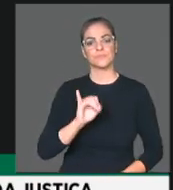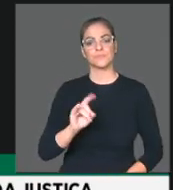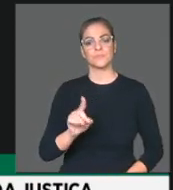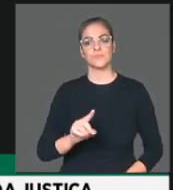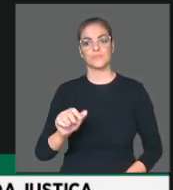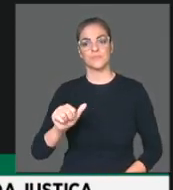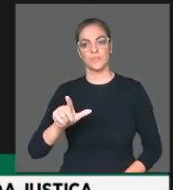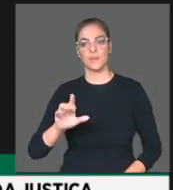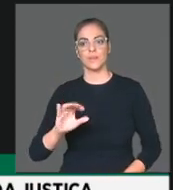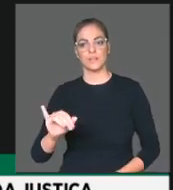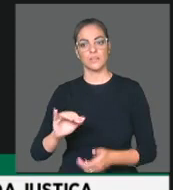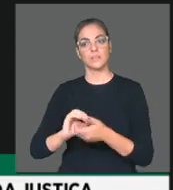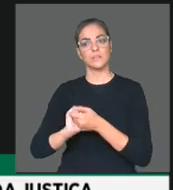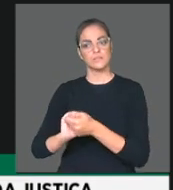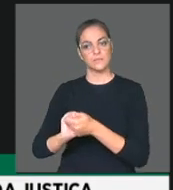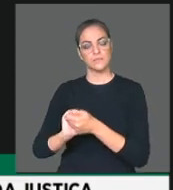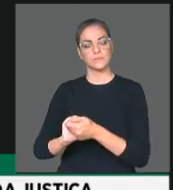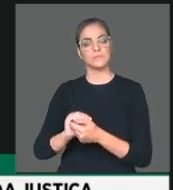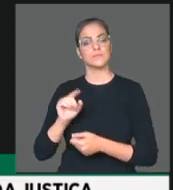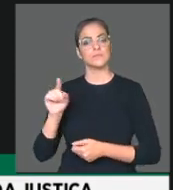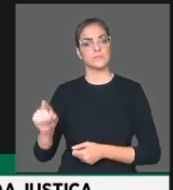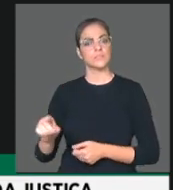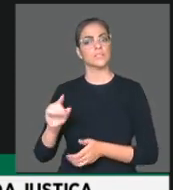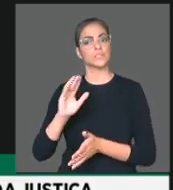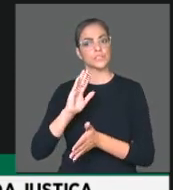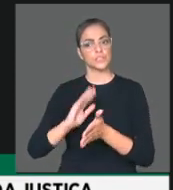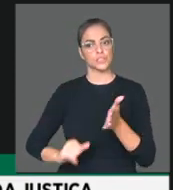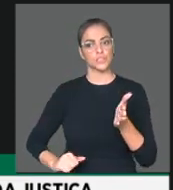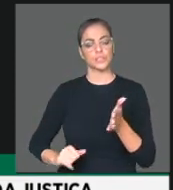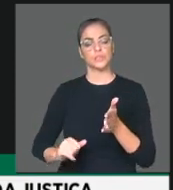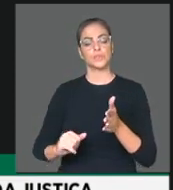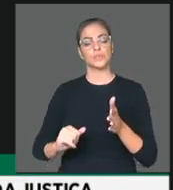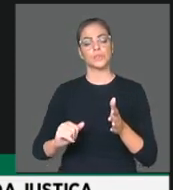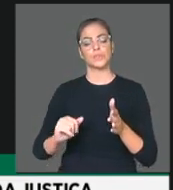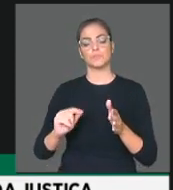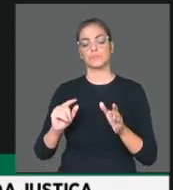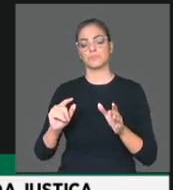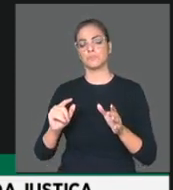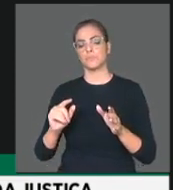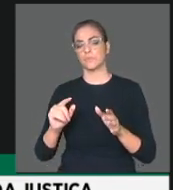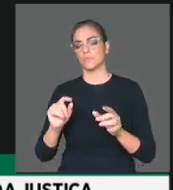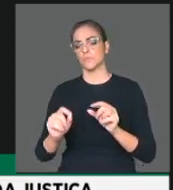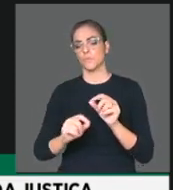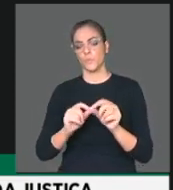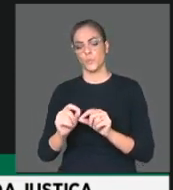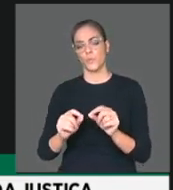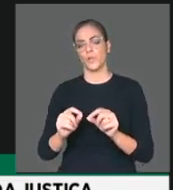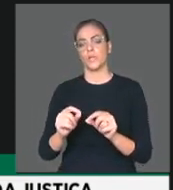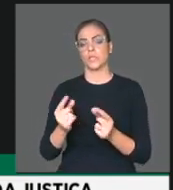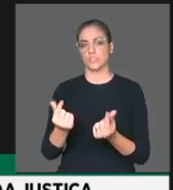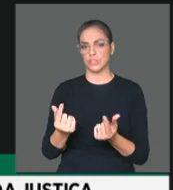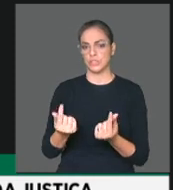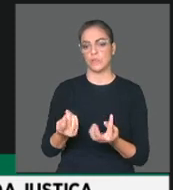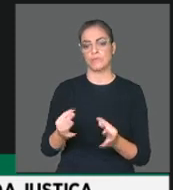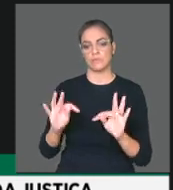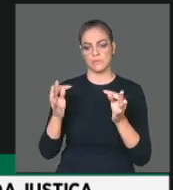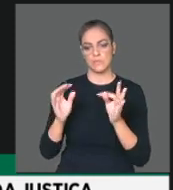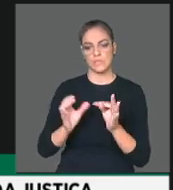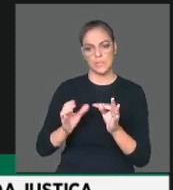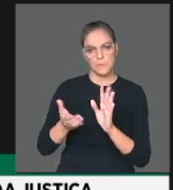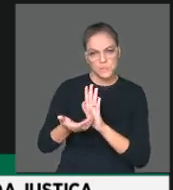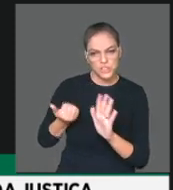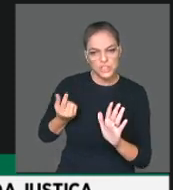ter retirado a parte que tirava dinheiro da ciência e tecnologia. Isso, de fato, é um absurdo num país que